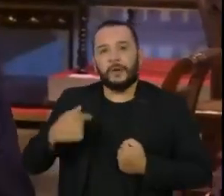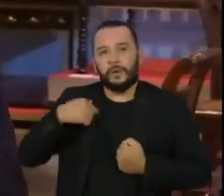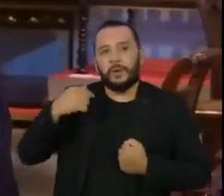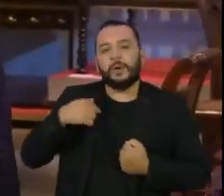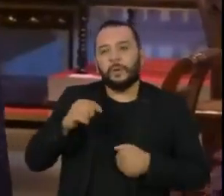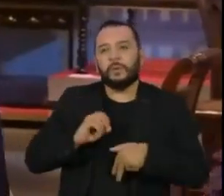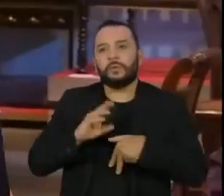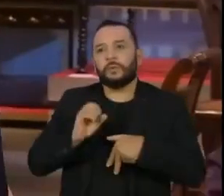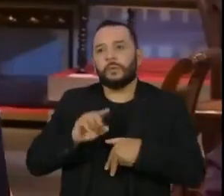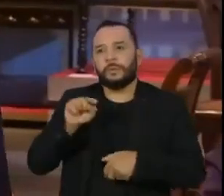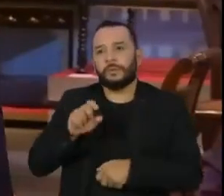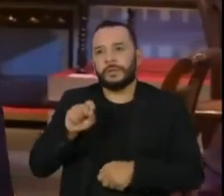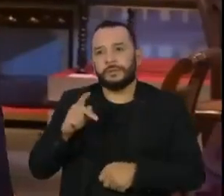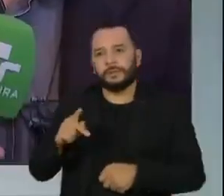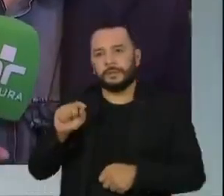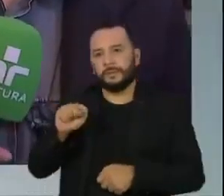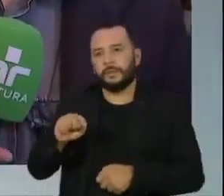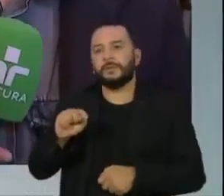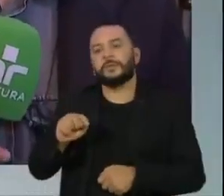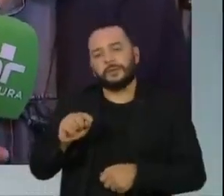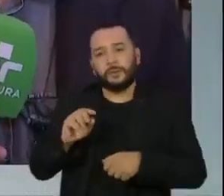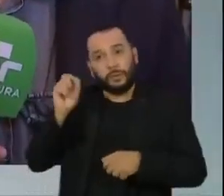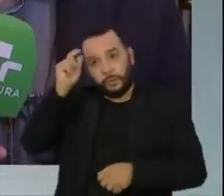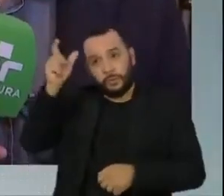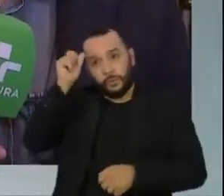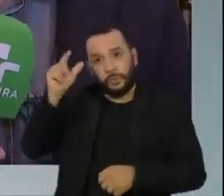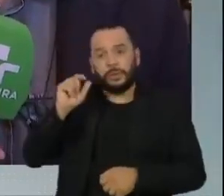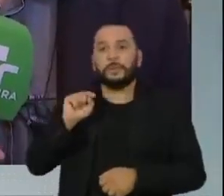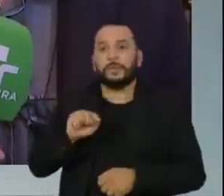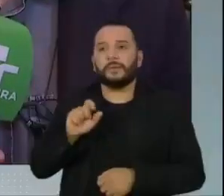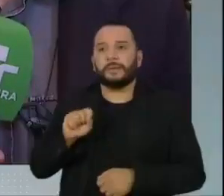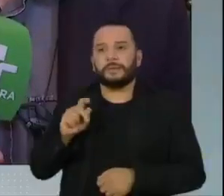.usp.gov.br. Aldo. Obrigado, Eduardo, pelas informações.